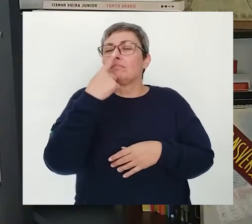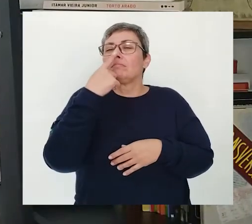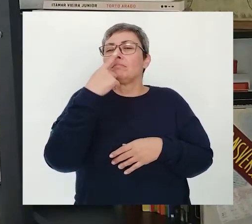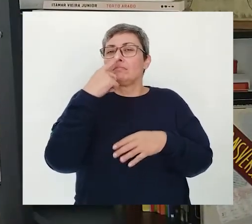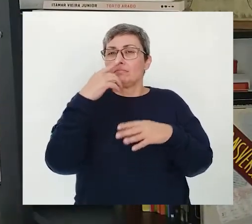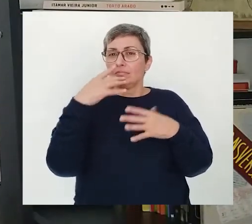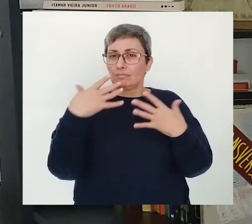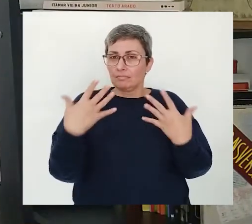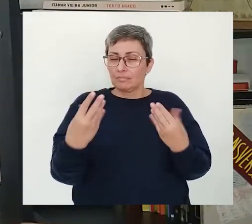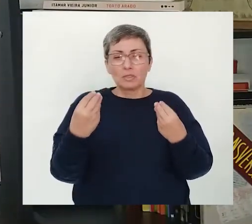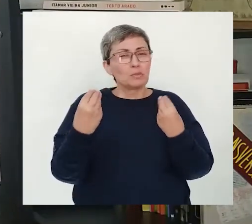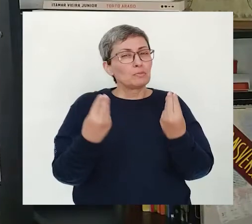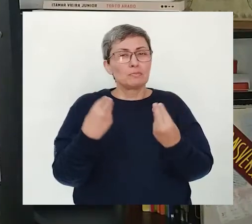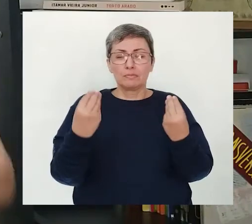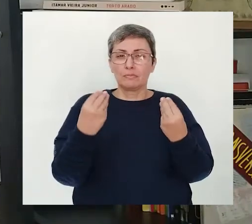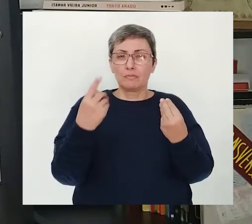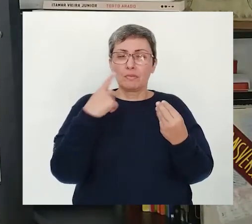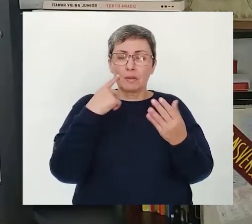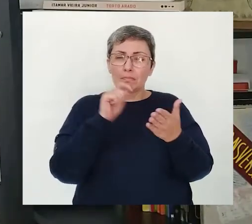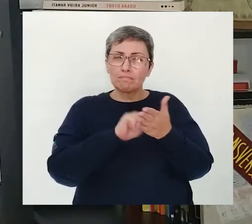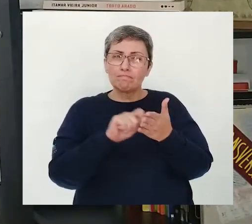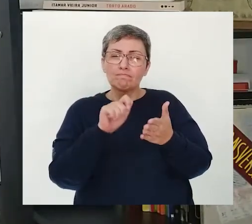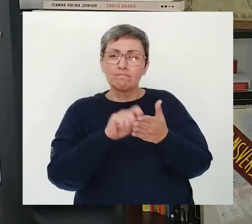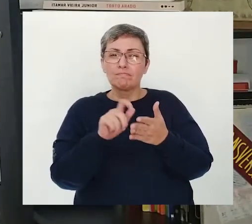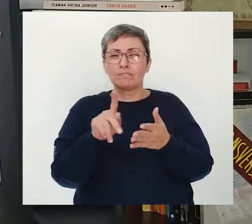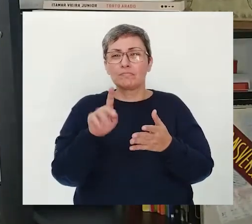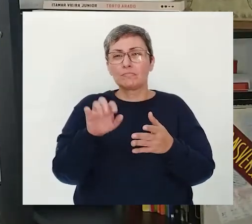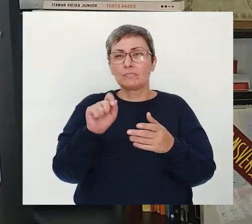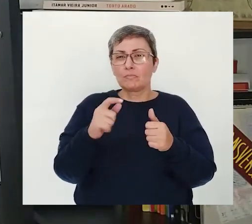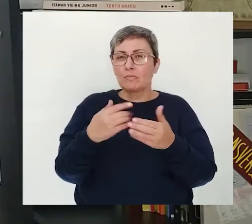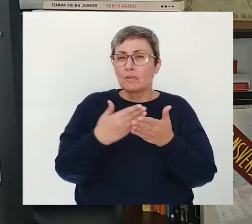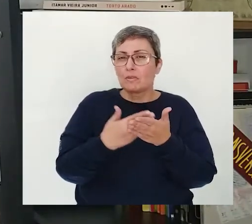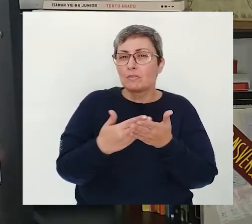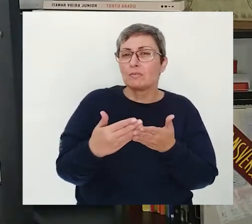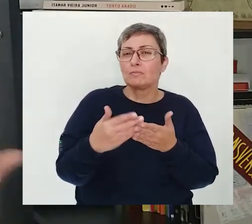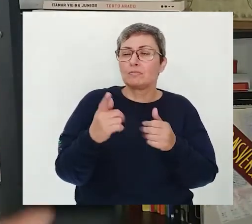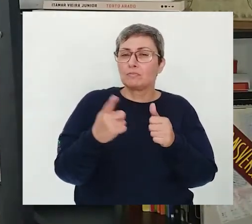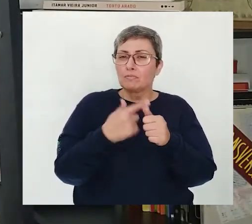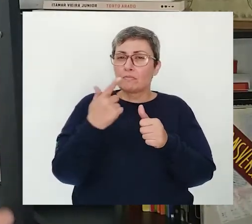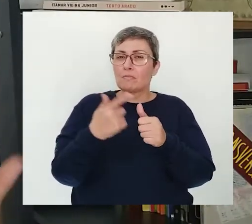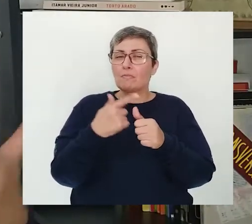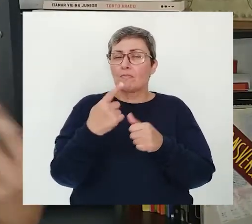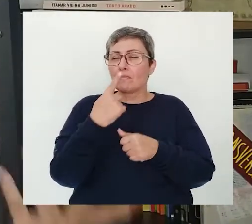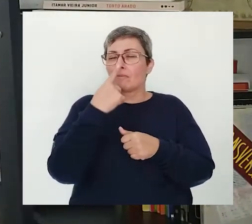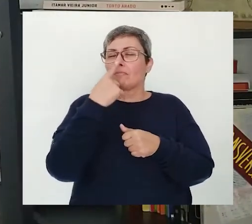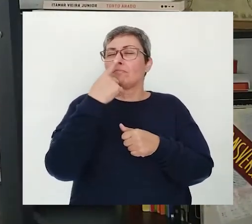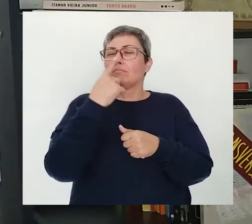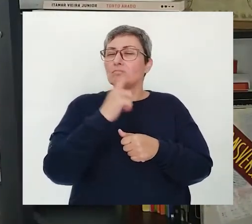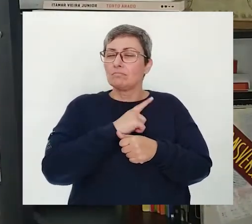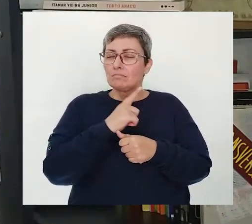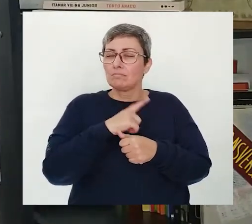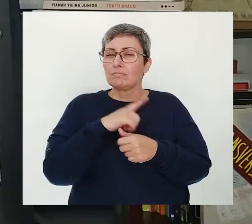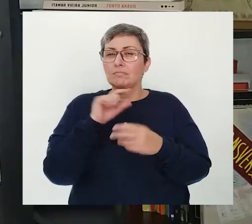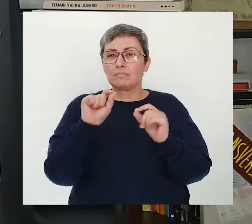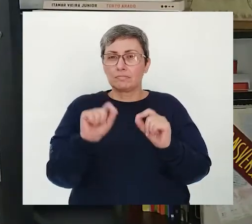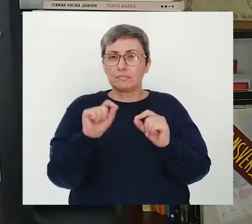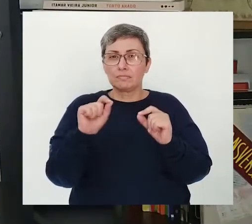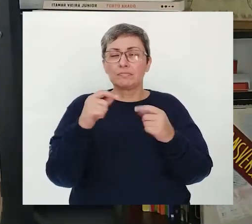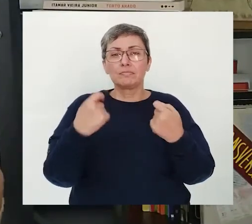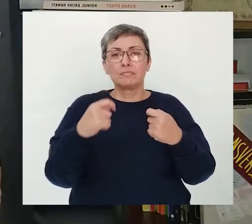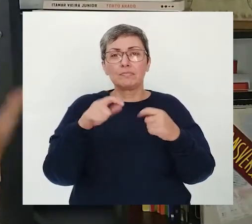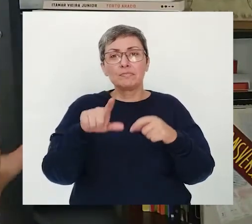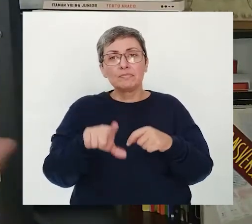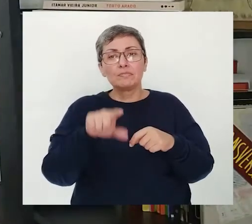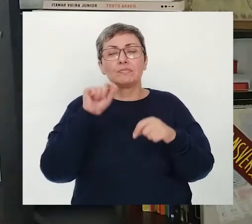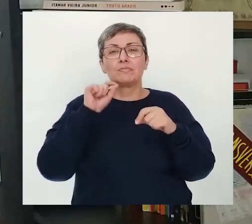Inspiração Como que a gente faz isso? Para escrever um poema O primeiro passo É estar inspirado Então Vocês